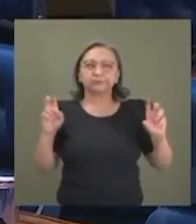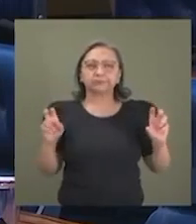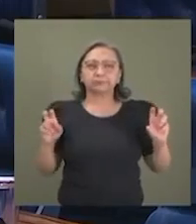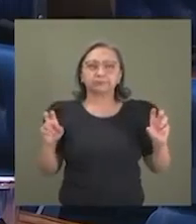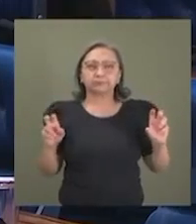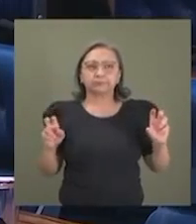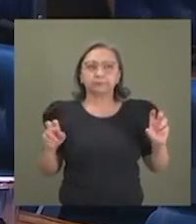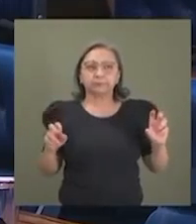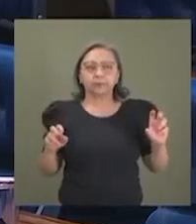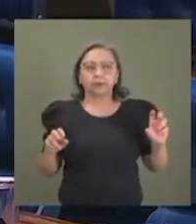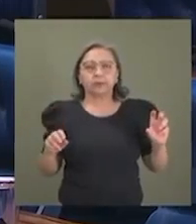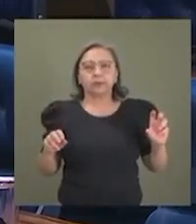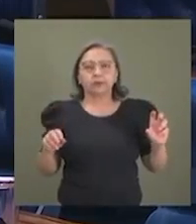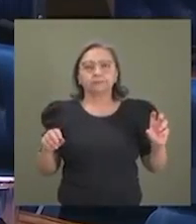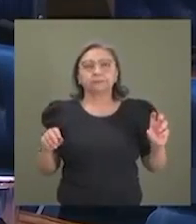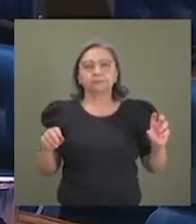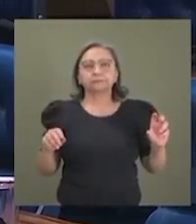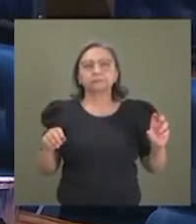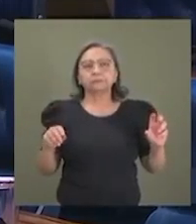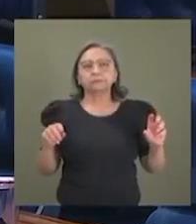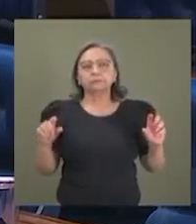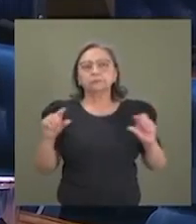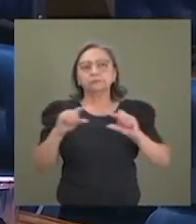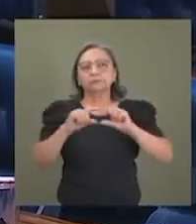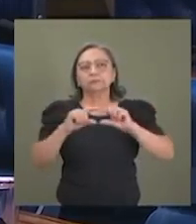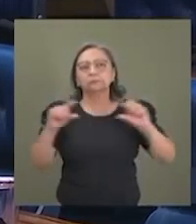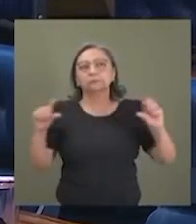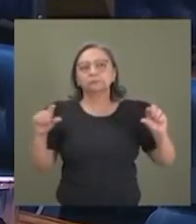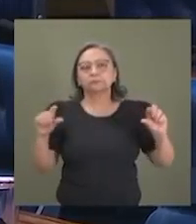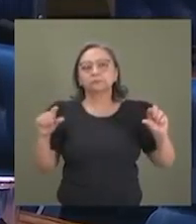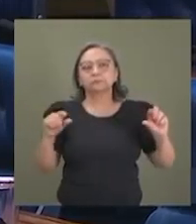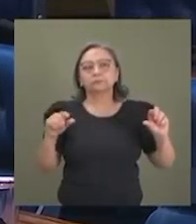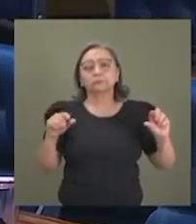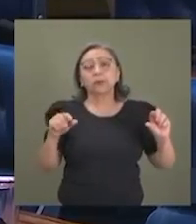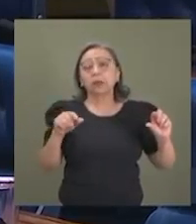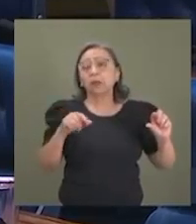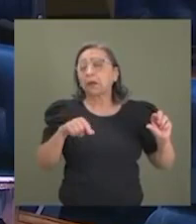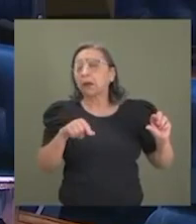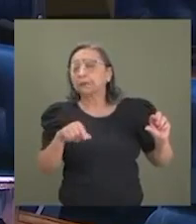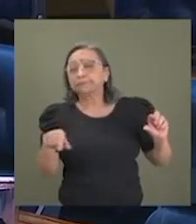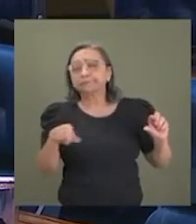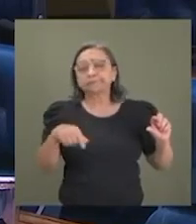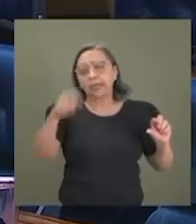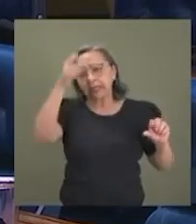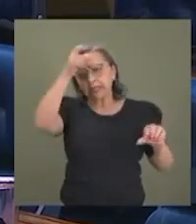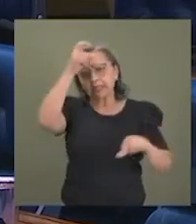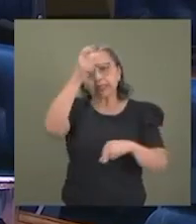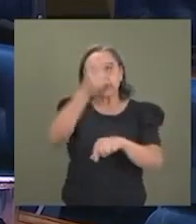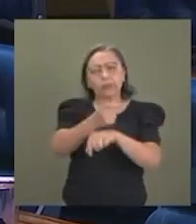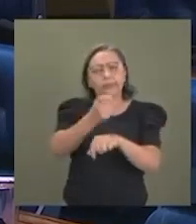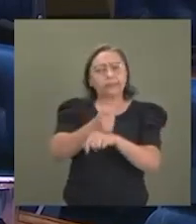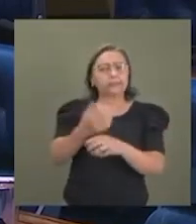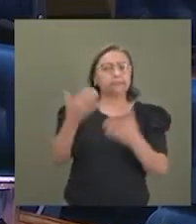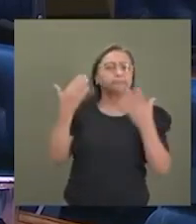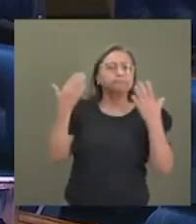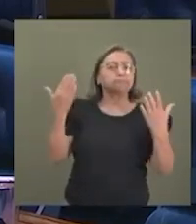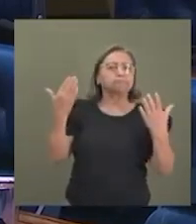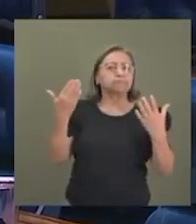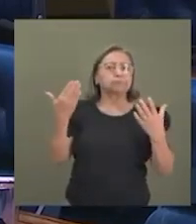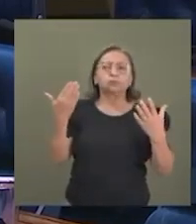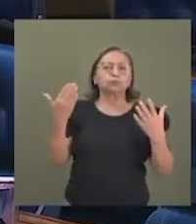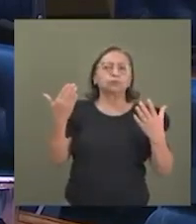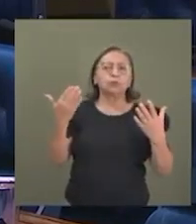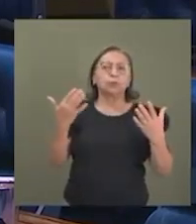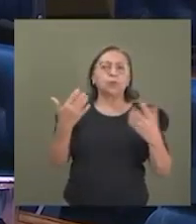desconhecimento do governador, a frase de Rui Barbosa é A ignorância duvida porque desconhece o que